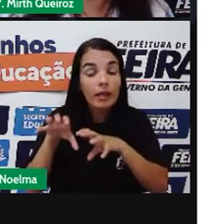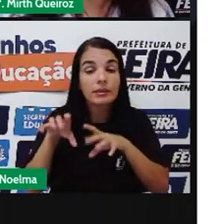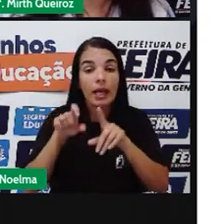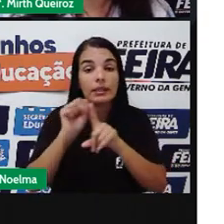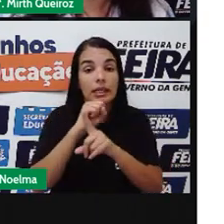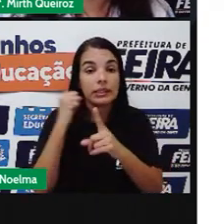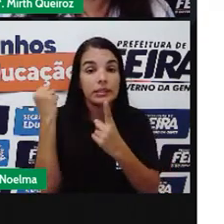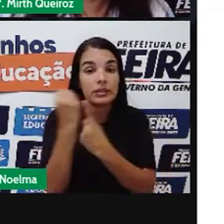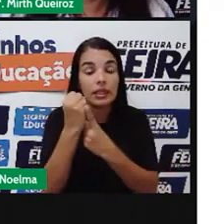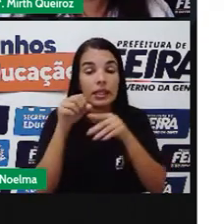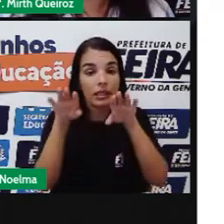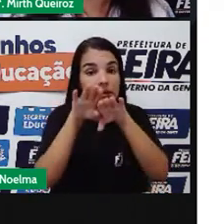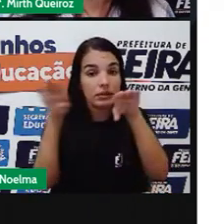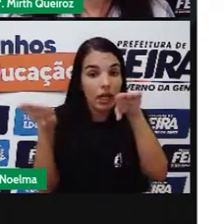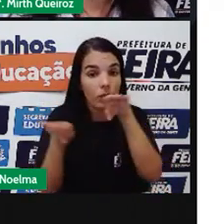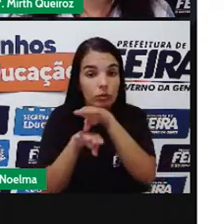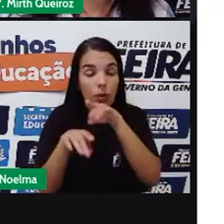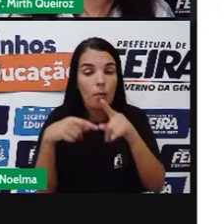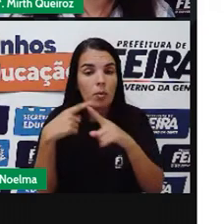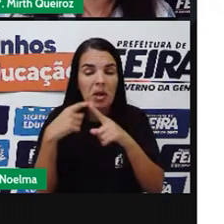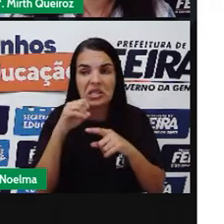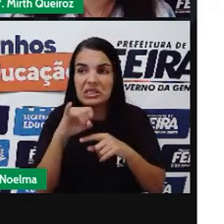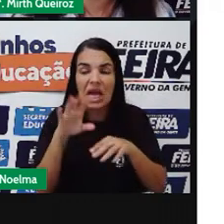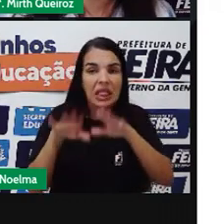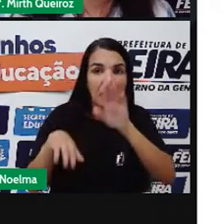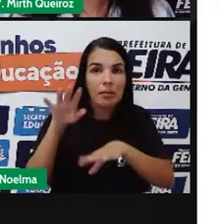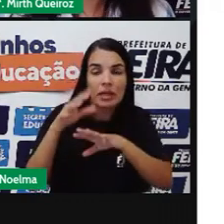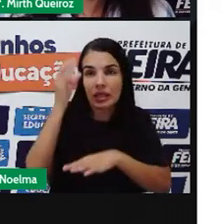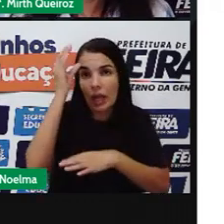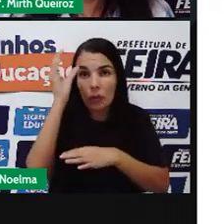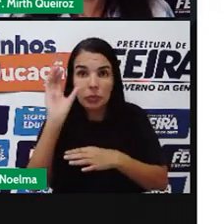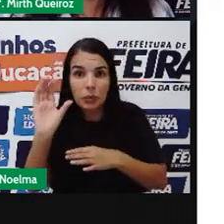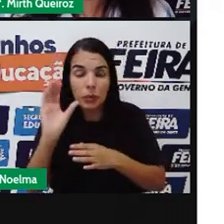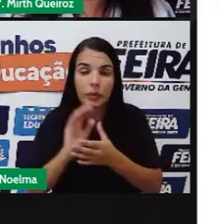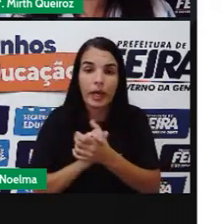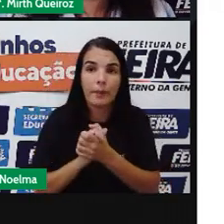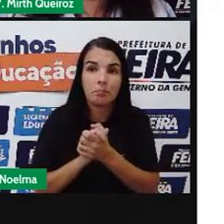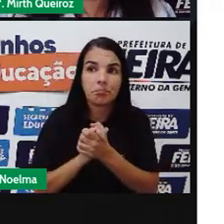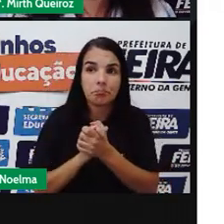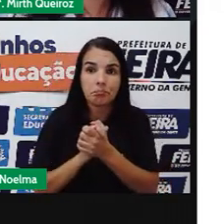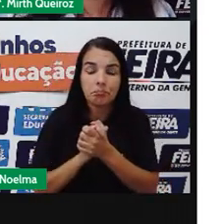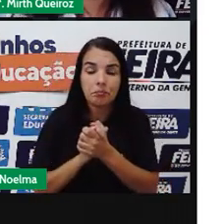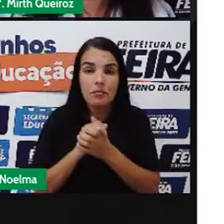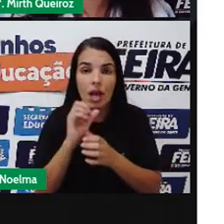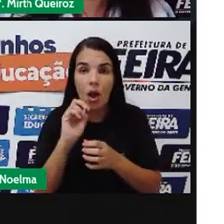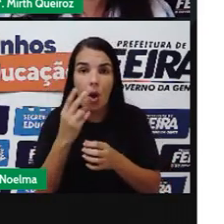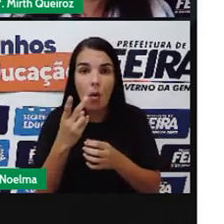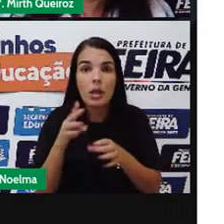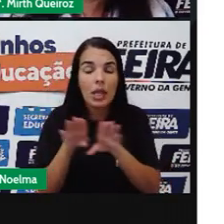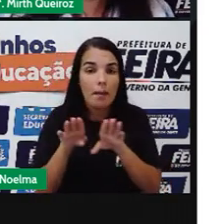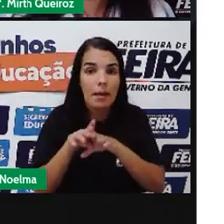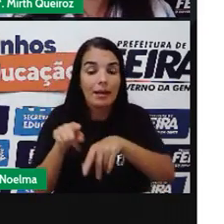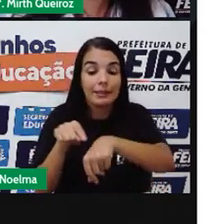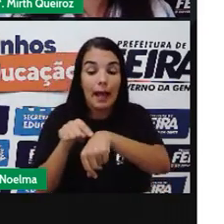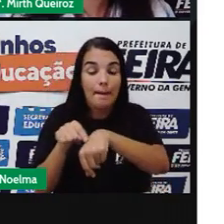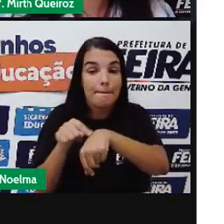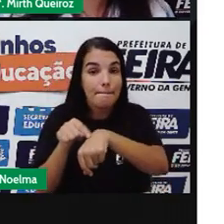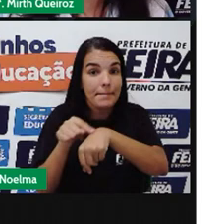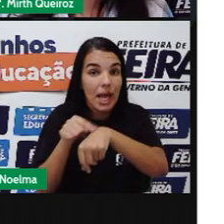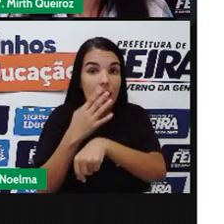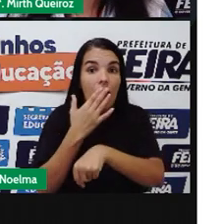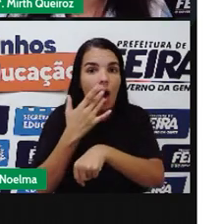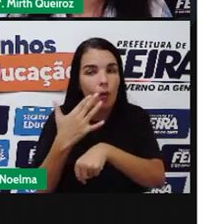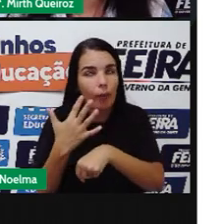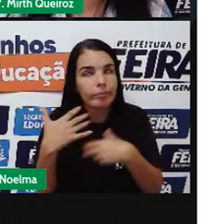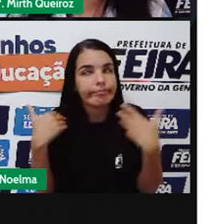A depender Da cultura Ou a depender ali Da própria tonalidade De pele Não precisa